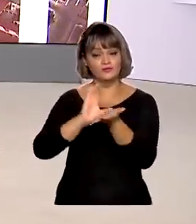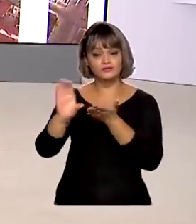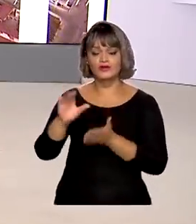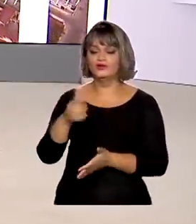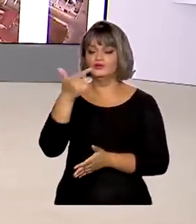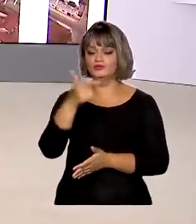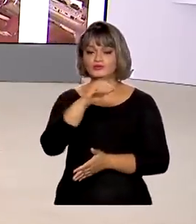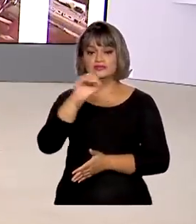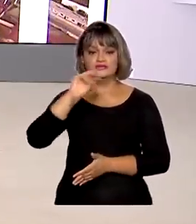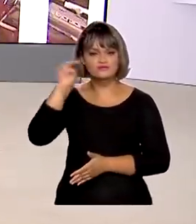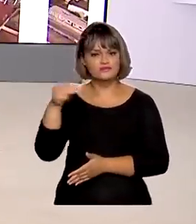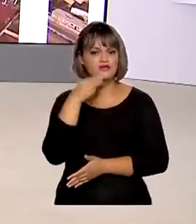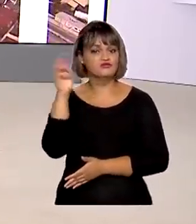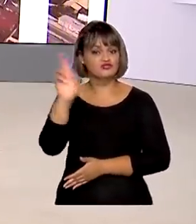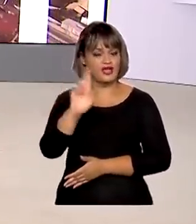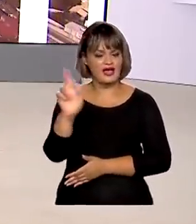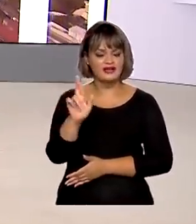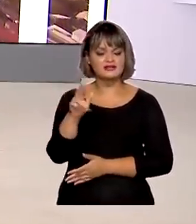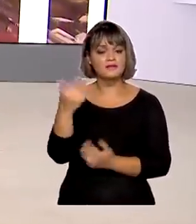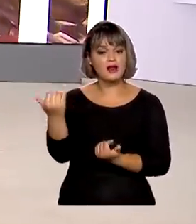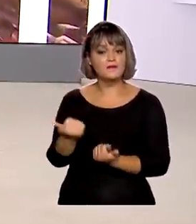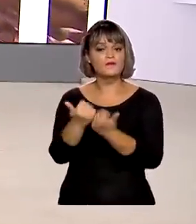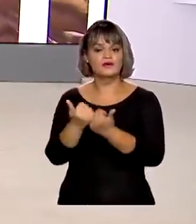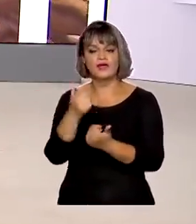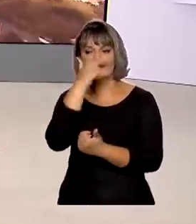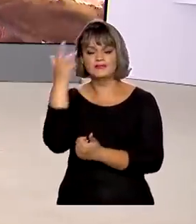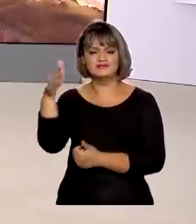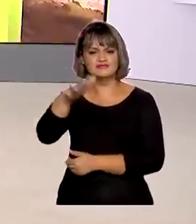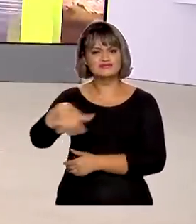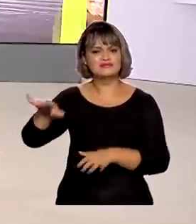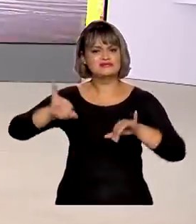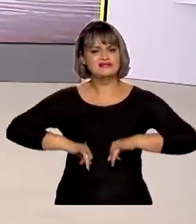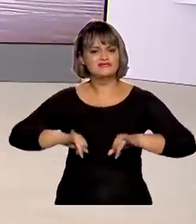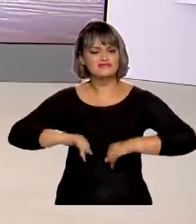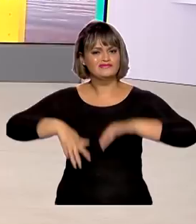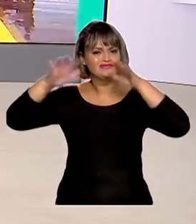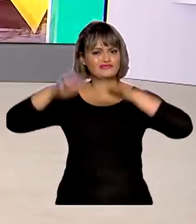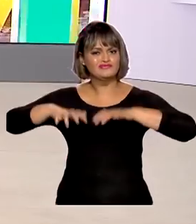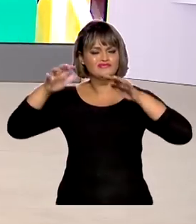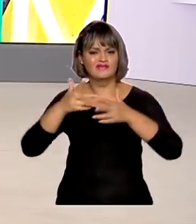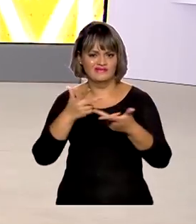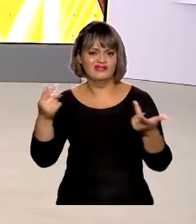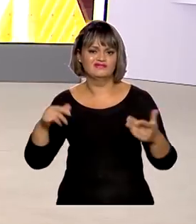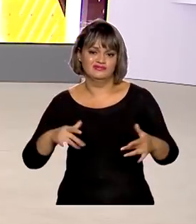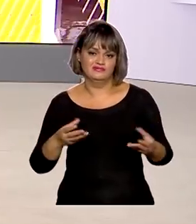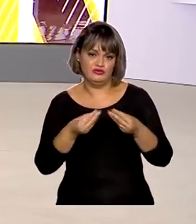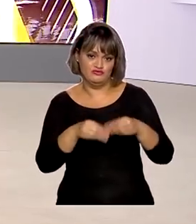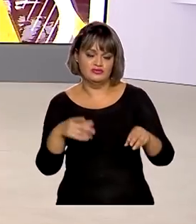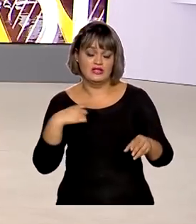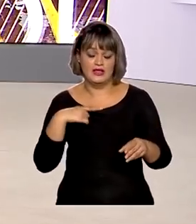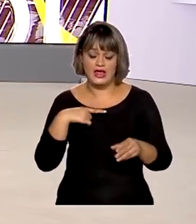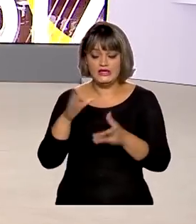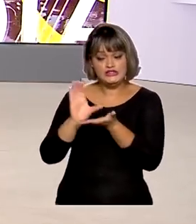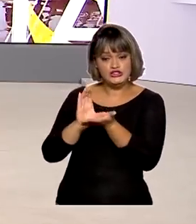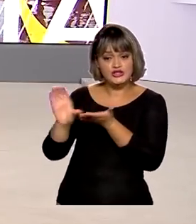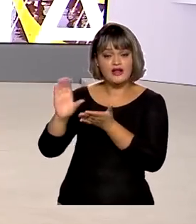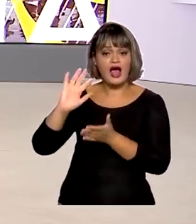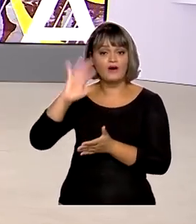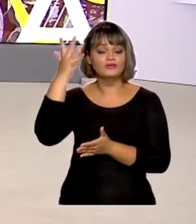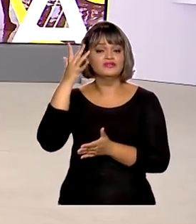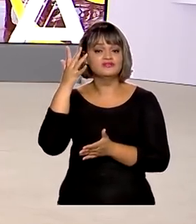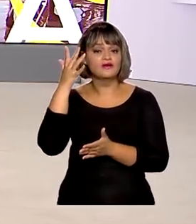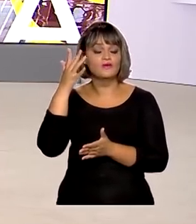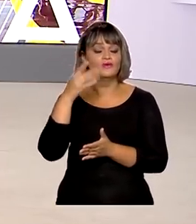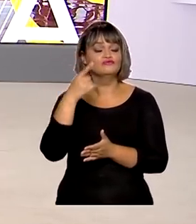200 milhões de reais para apoiar os atingidos pelas chuvas no país. A liberação de recursos ocorreu no mesmo